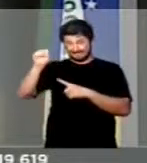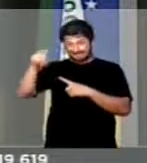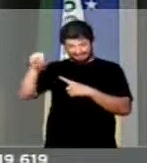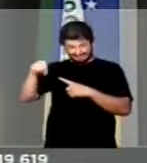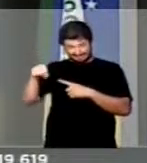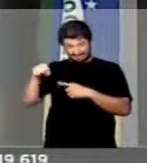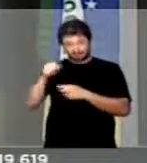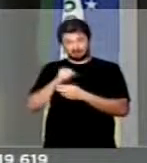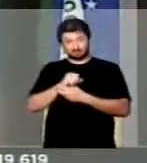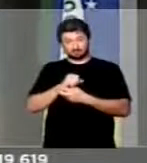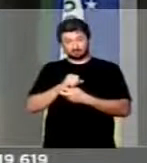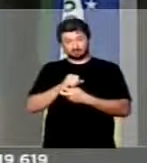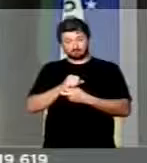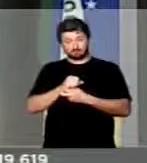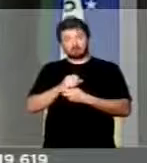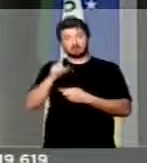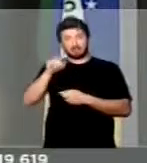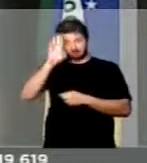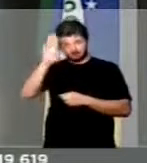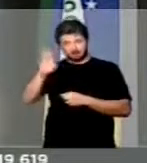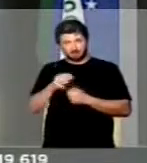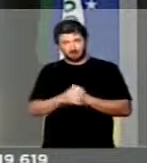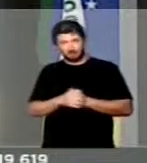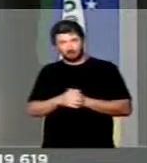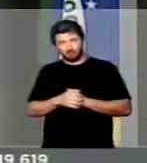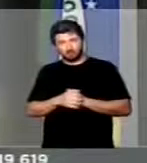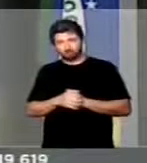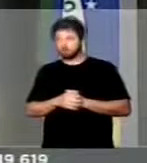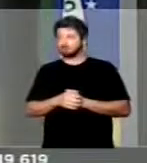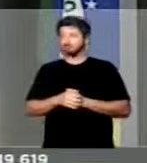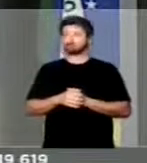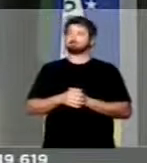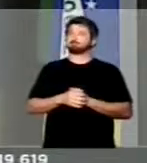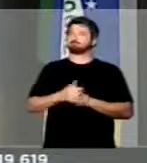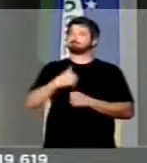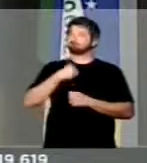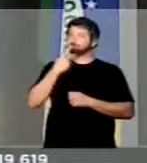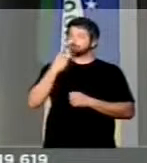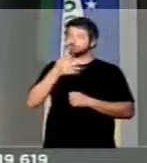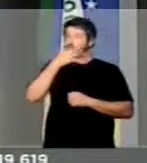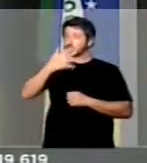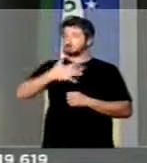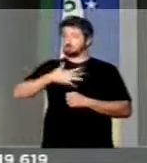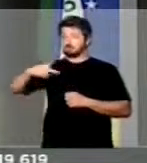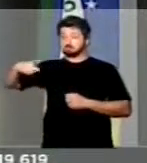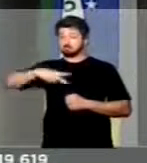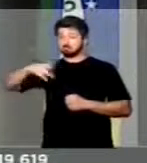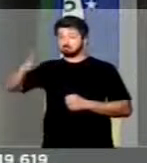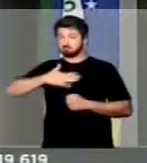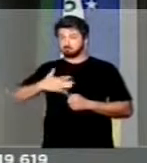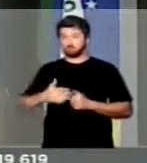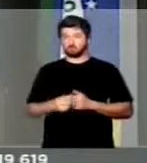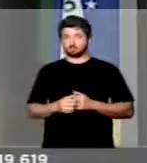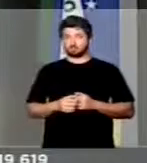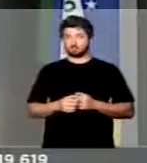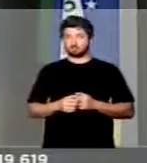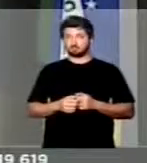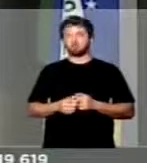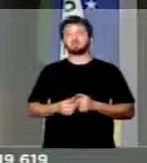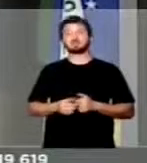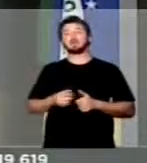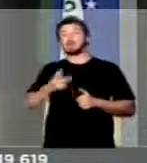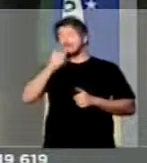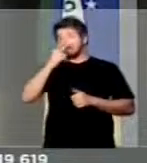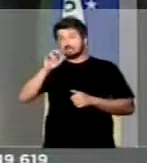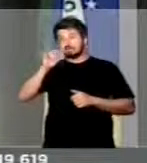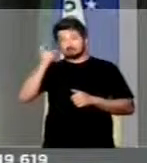é prioridade. E aí eu quero registrar aqui a minha opinião pessoal, e acho que